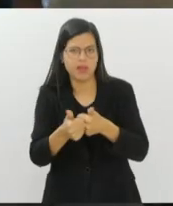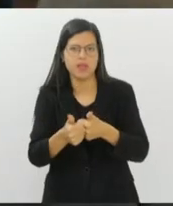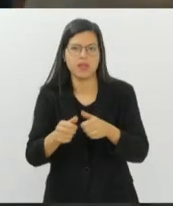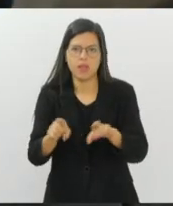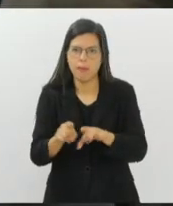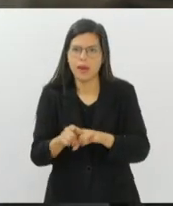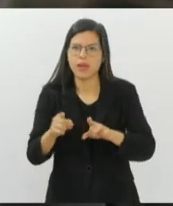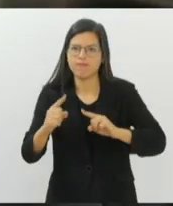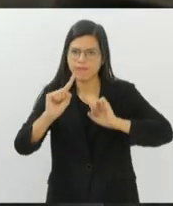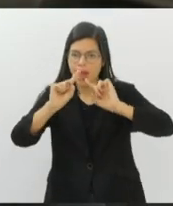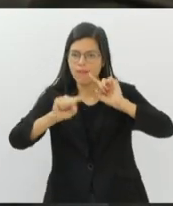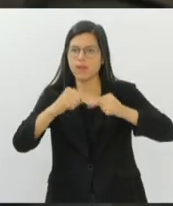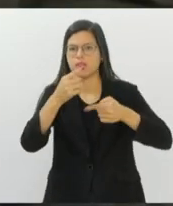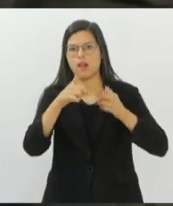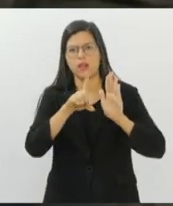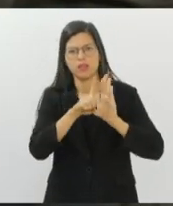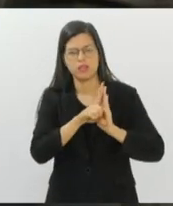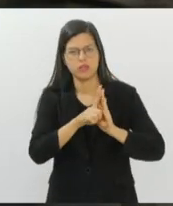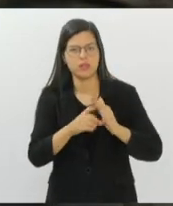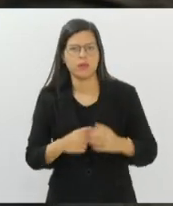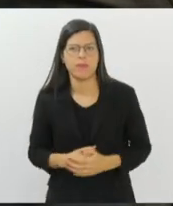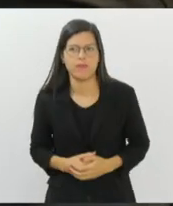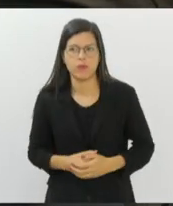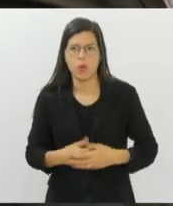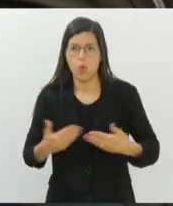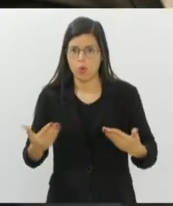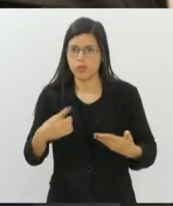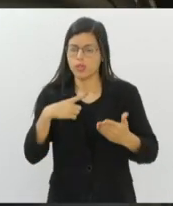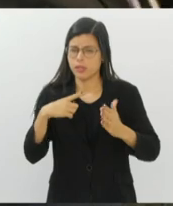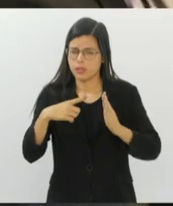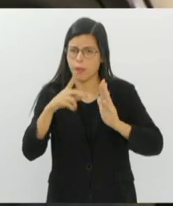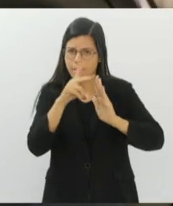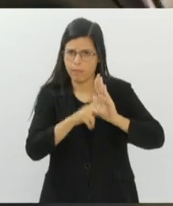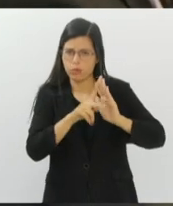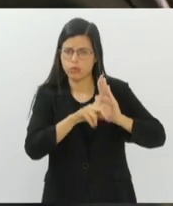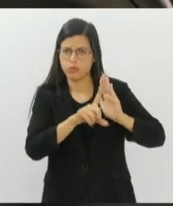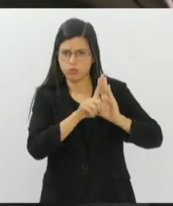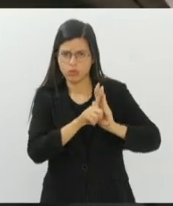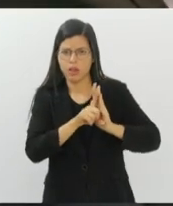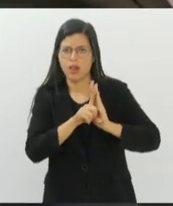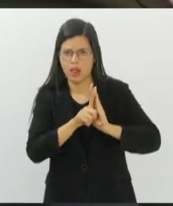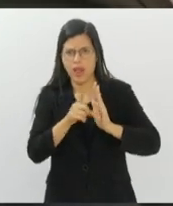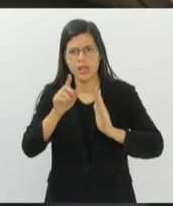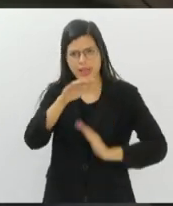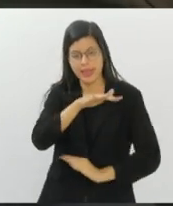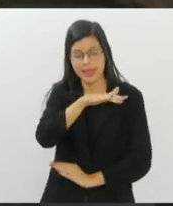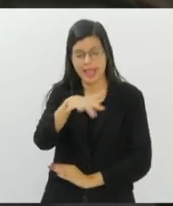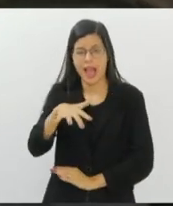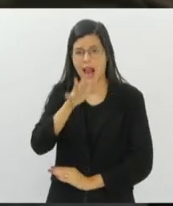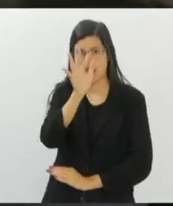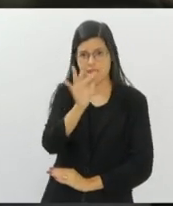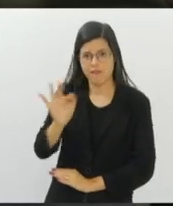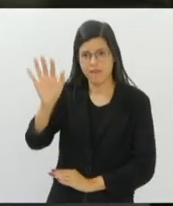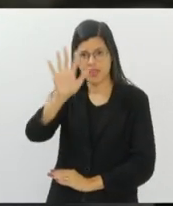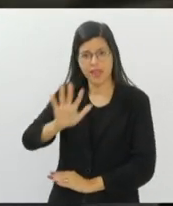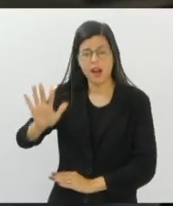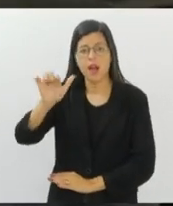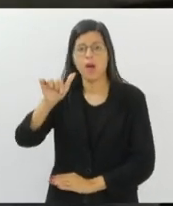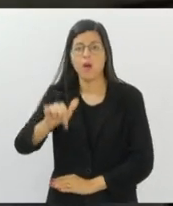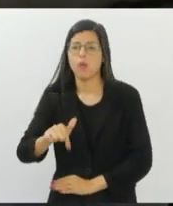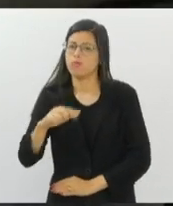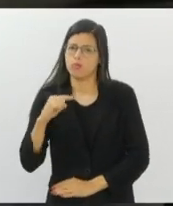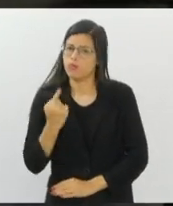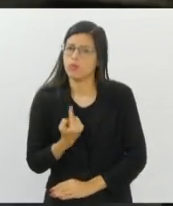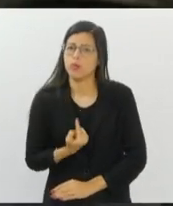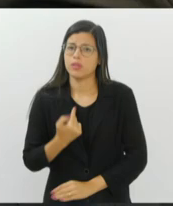Tem hoje projeto sendo tramitado no Senado Federal, no âmbito federal, caso, e nós aqui da Casa não poderíamos